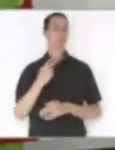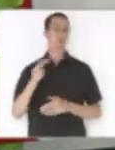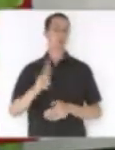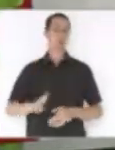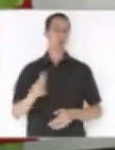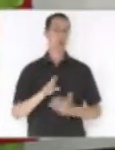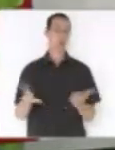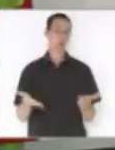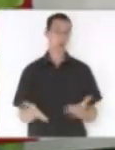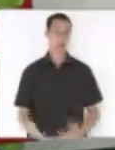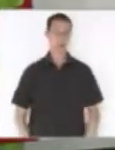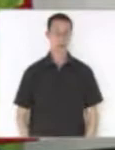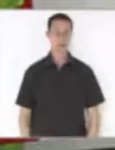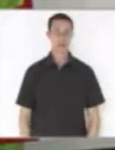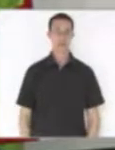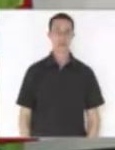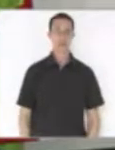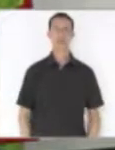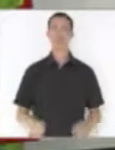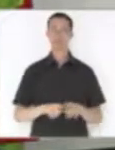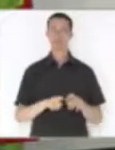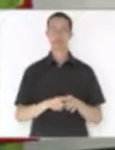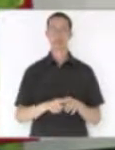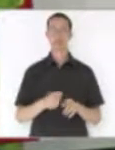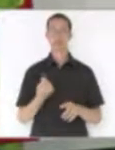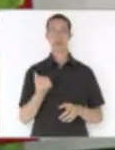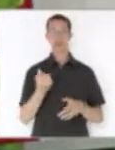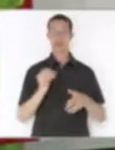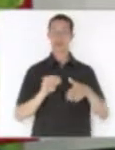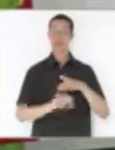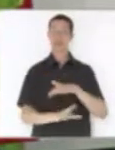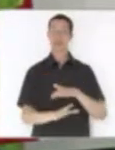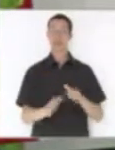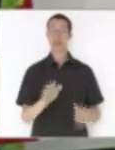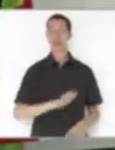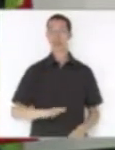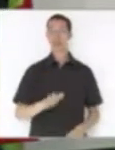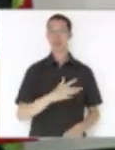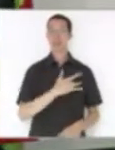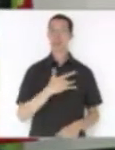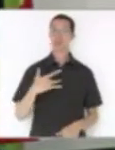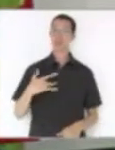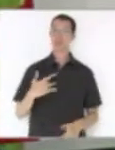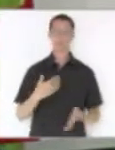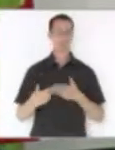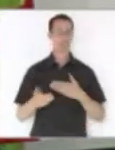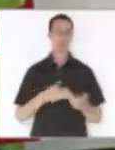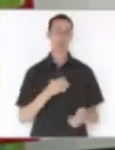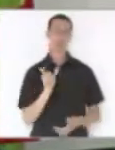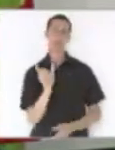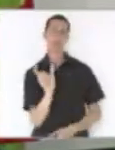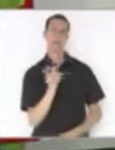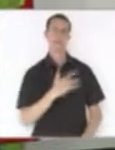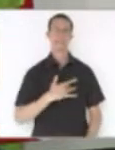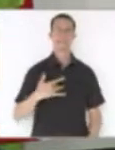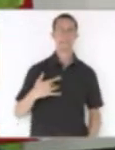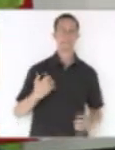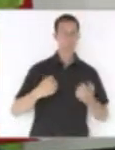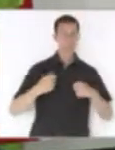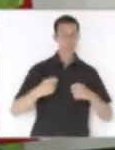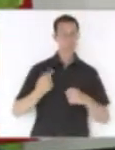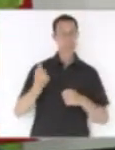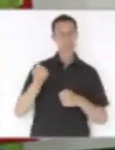forma, a aplicação em saúde, qualquer plano de saúde, tem que fazer um caixa